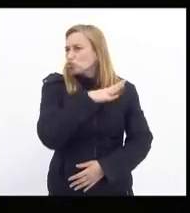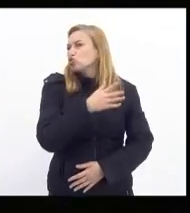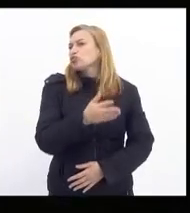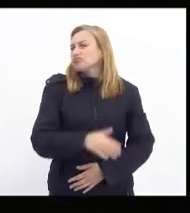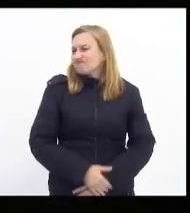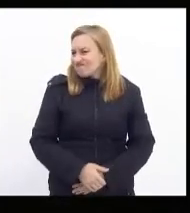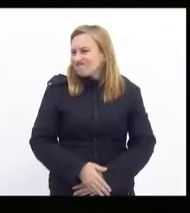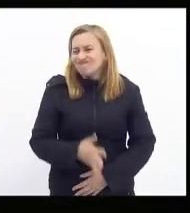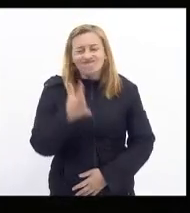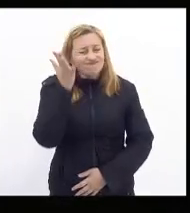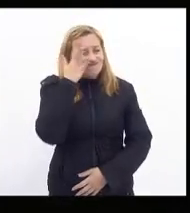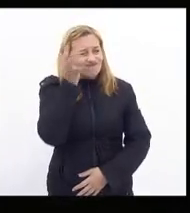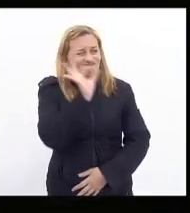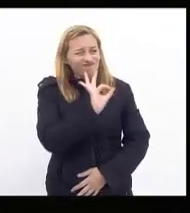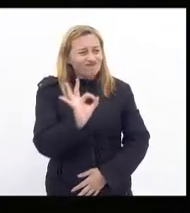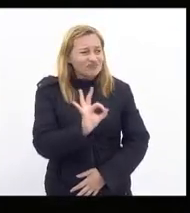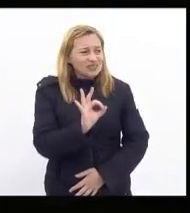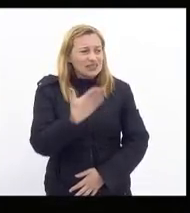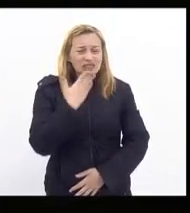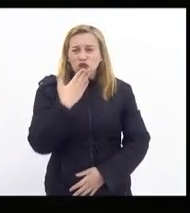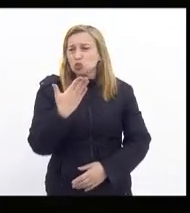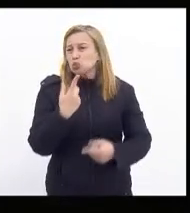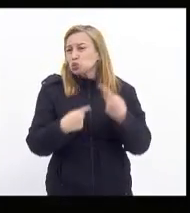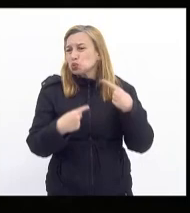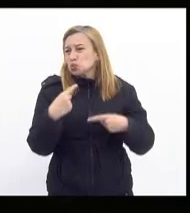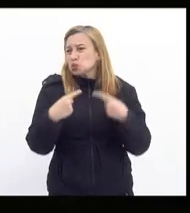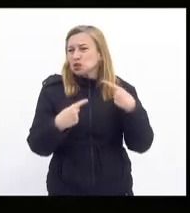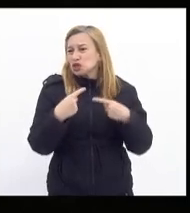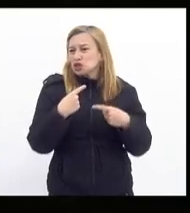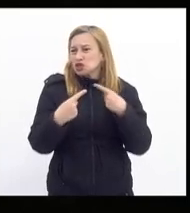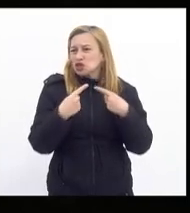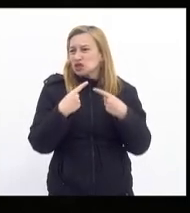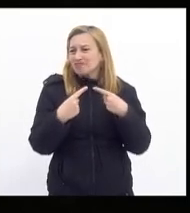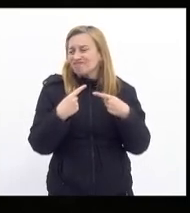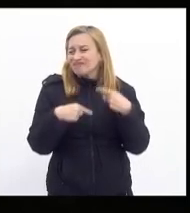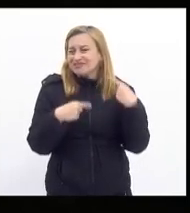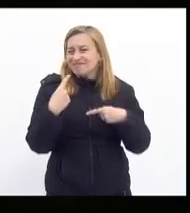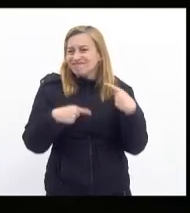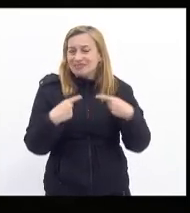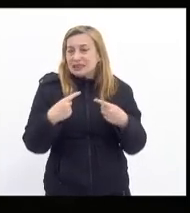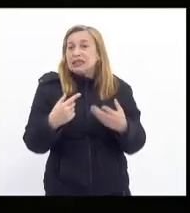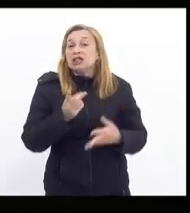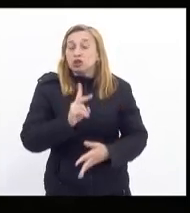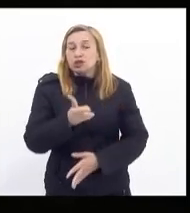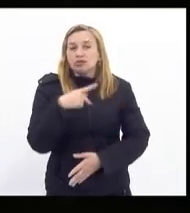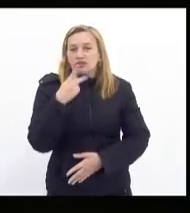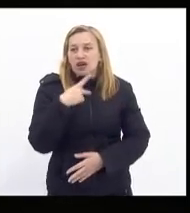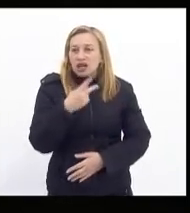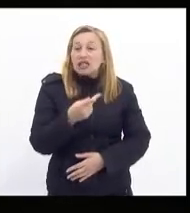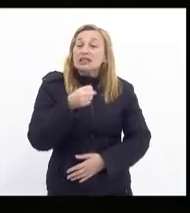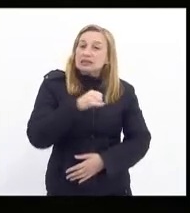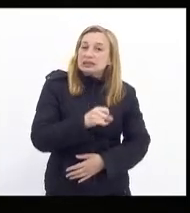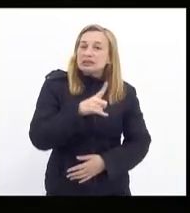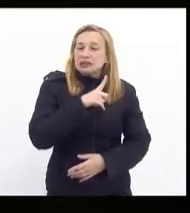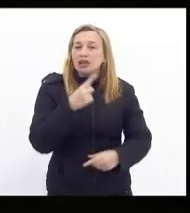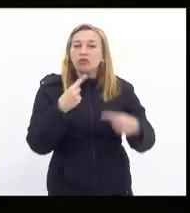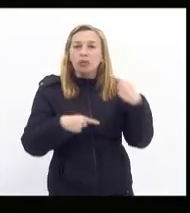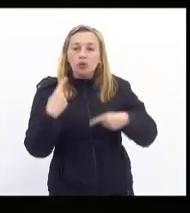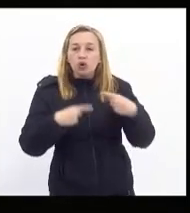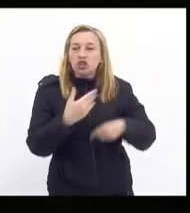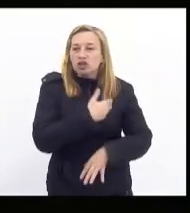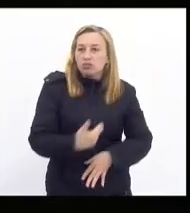pode entender este tipo de política que aliás eu sempre falei se existe uma política